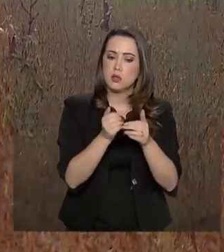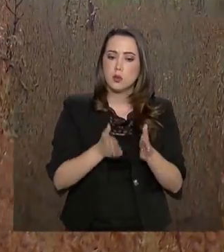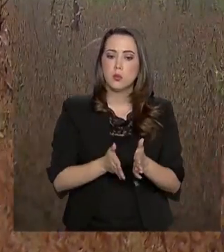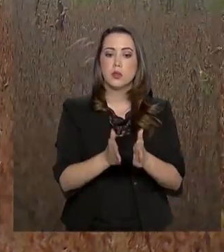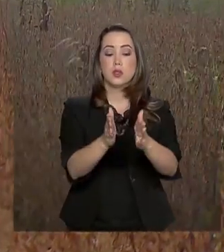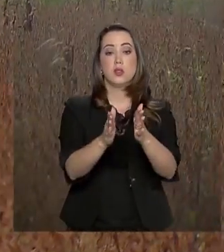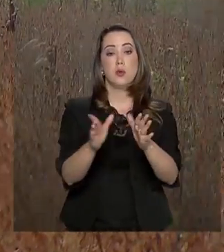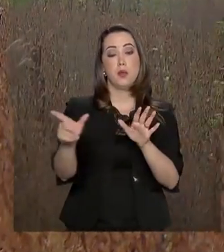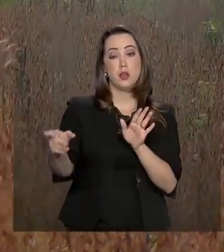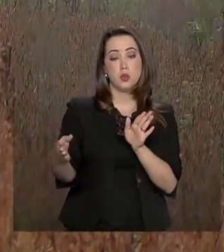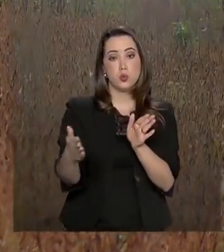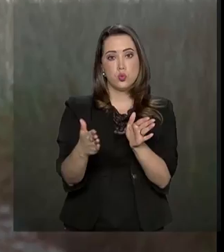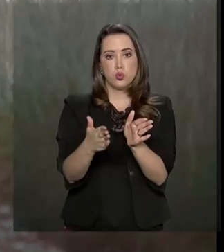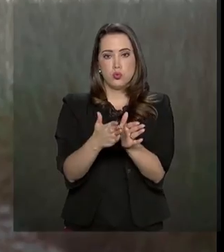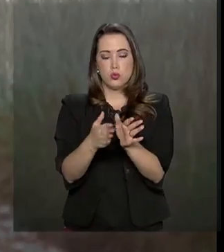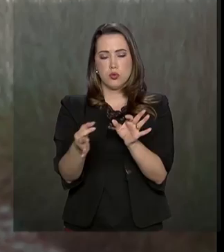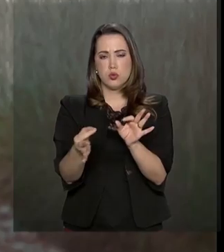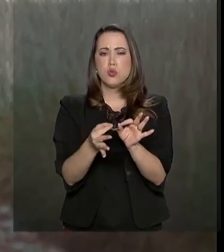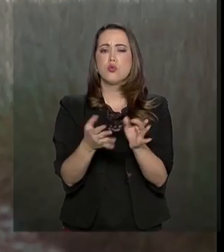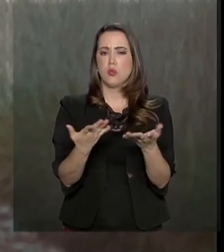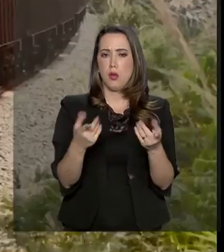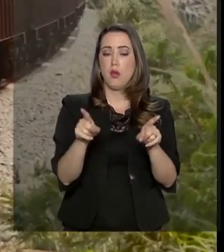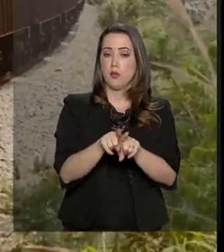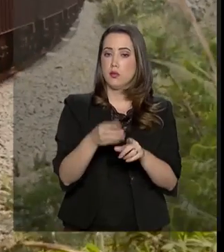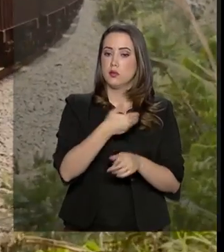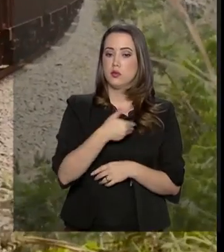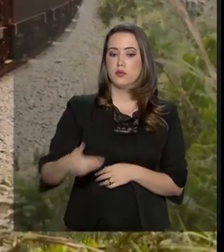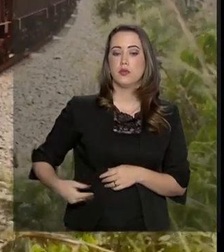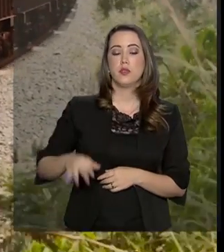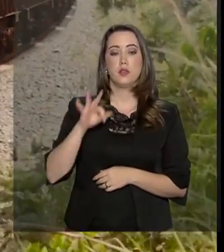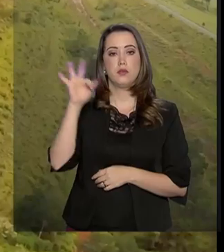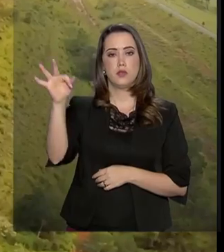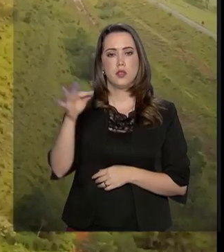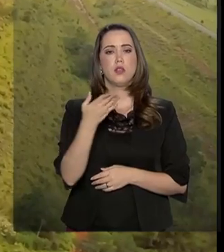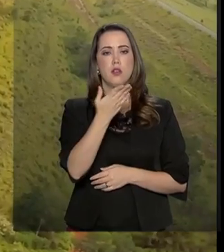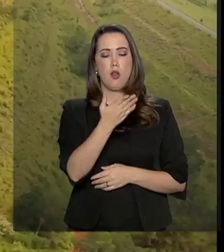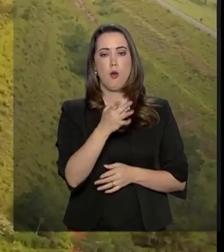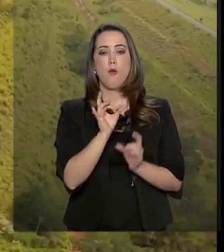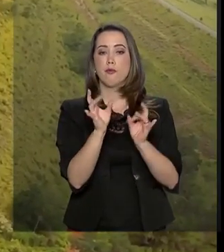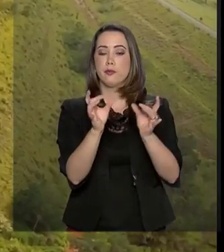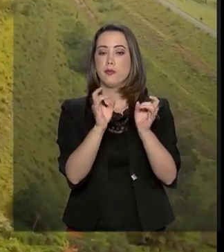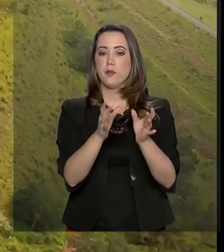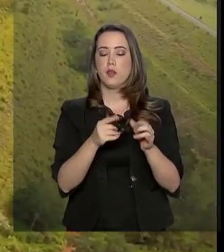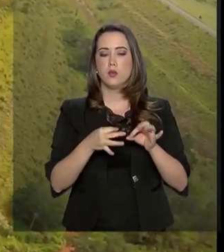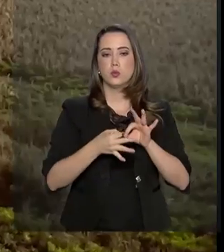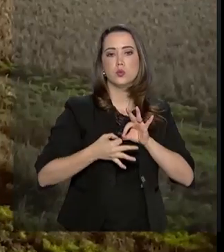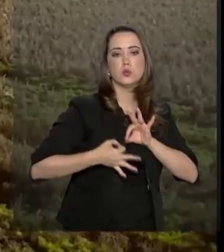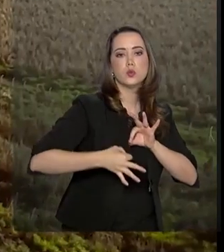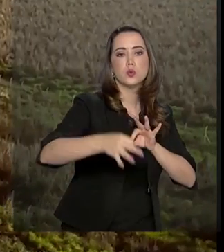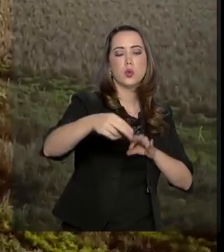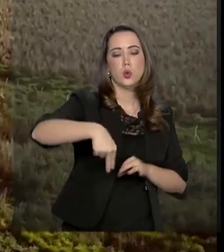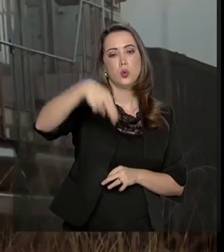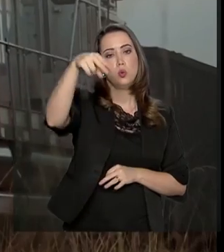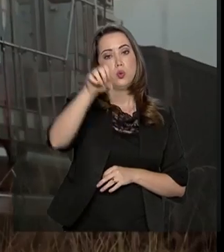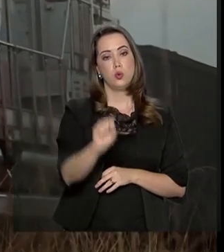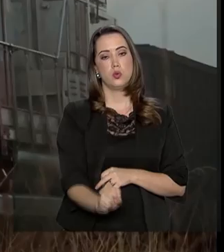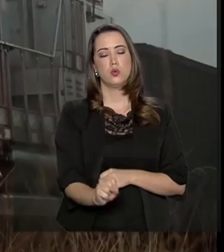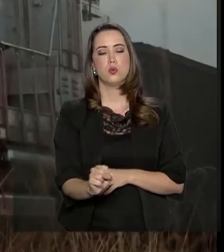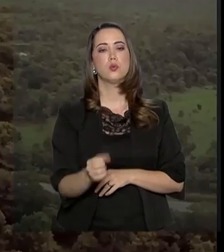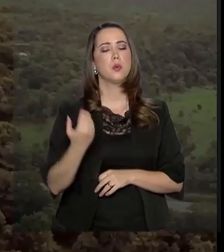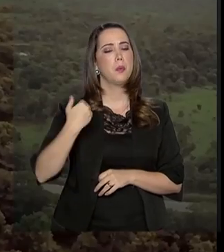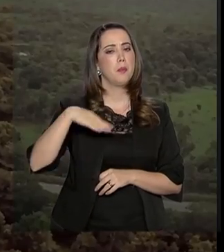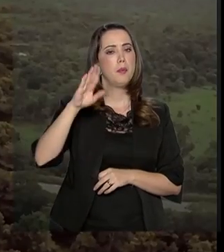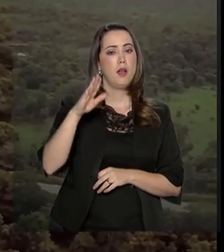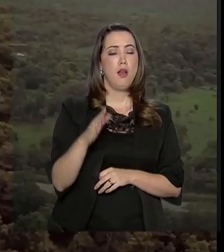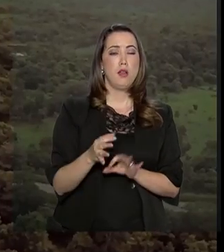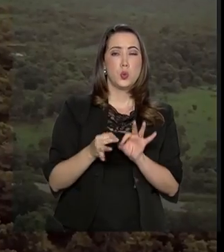distâncias e reduzir custos, o governo federal vai colocar em licitação um trecho da ferrovia Norte-Sul de mais